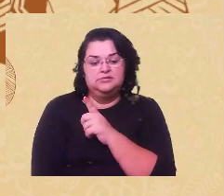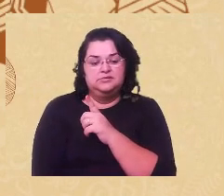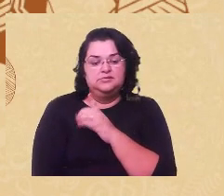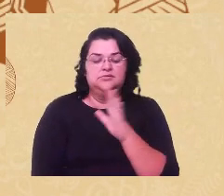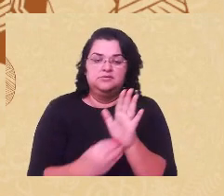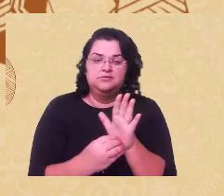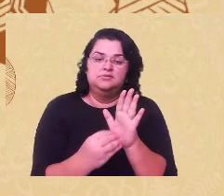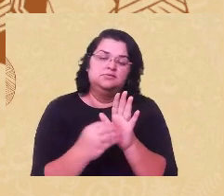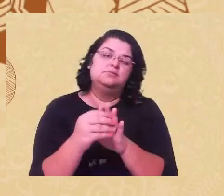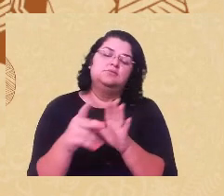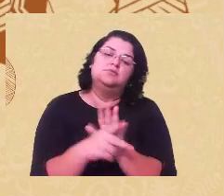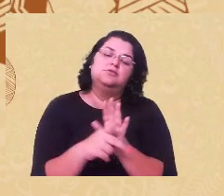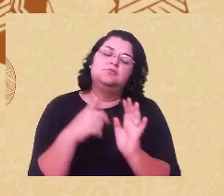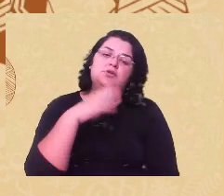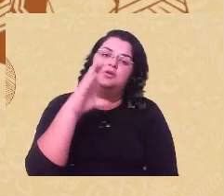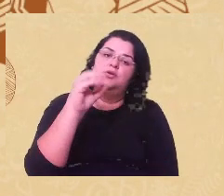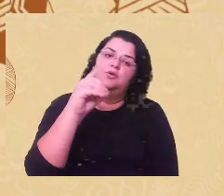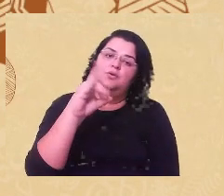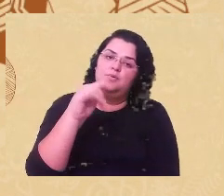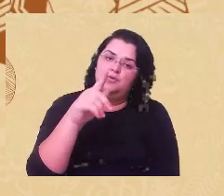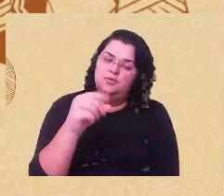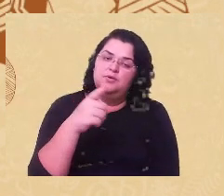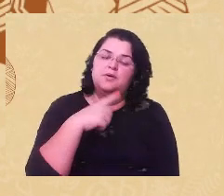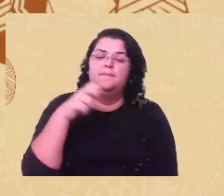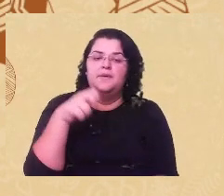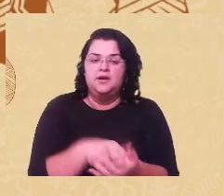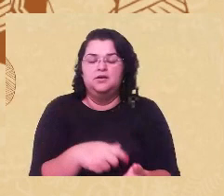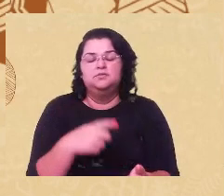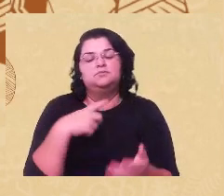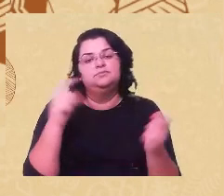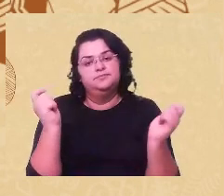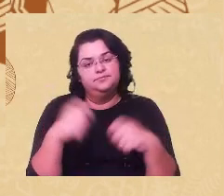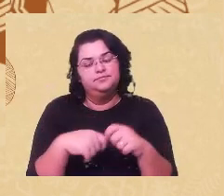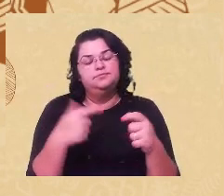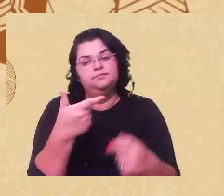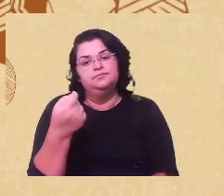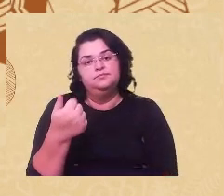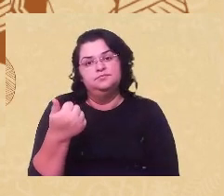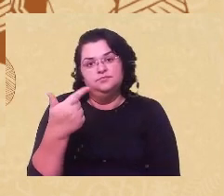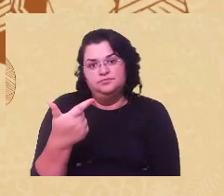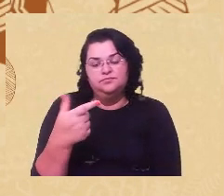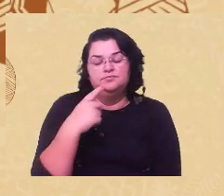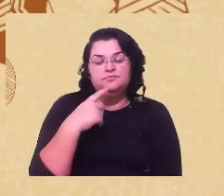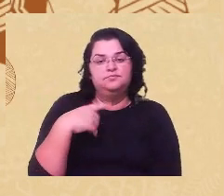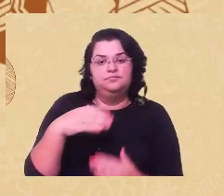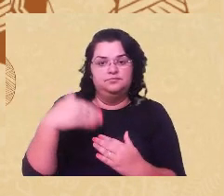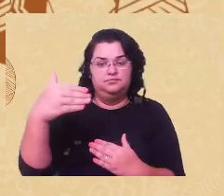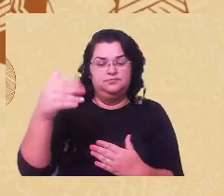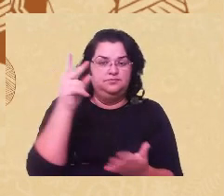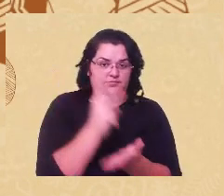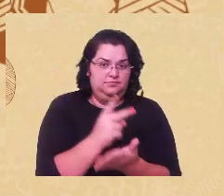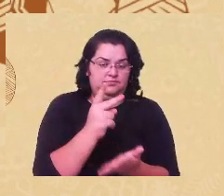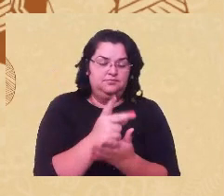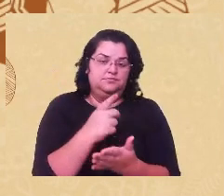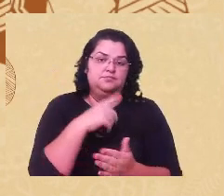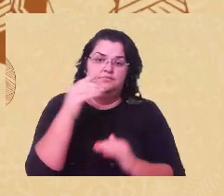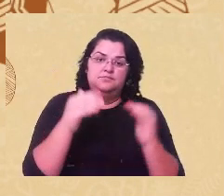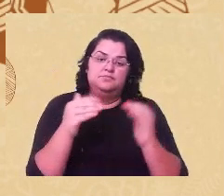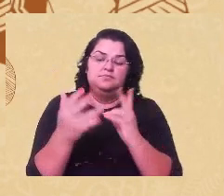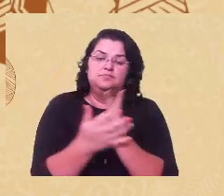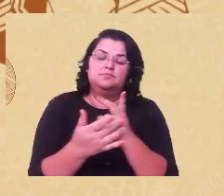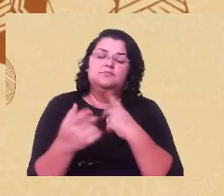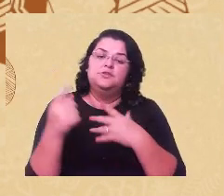nosso Código Penal, mesmo aquele que é o permissivo de 2012, segue sendo colocado em questão,